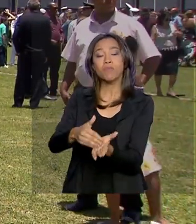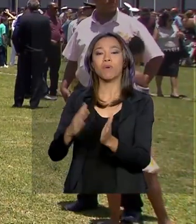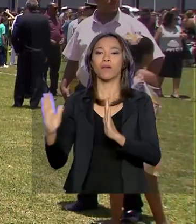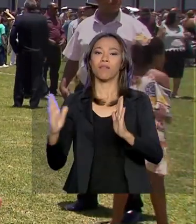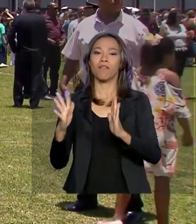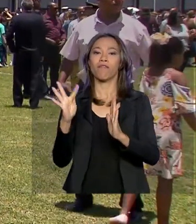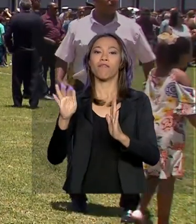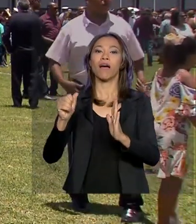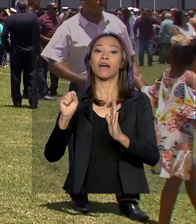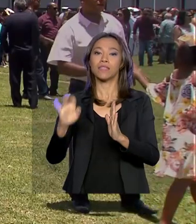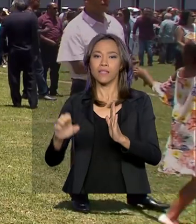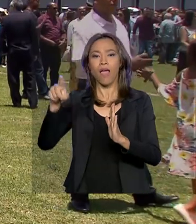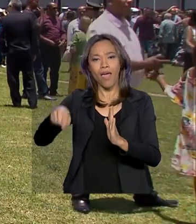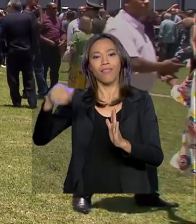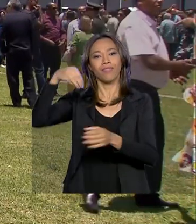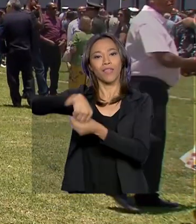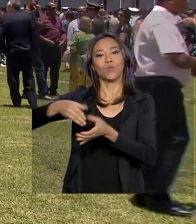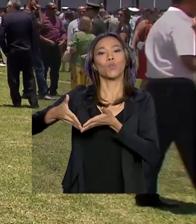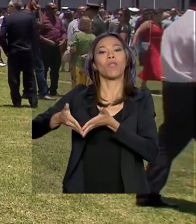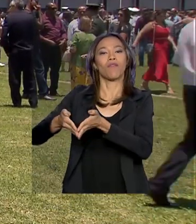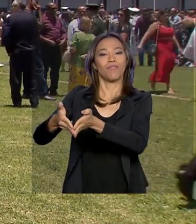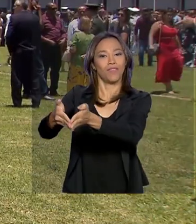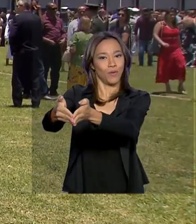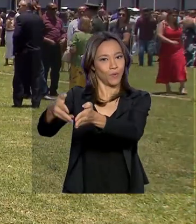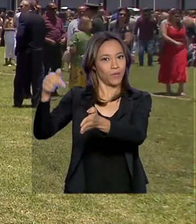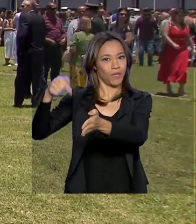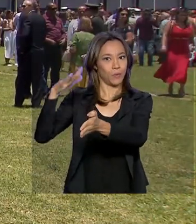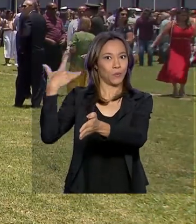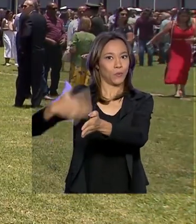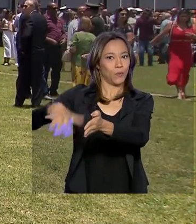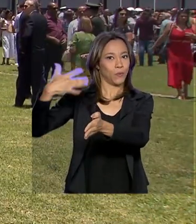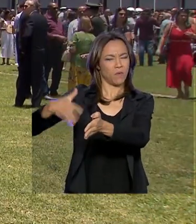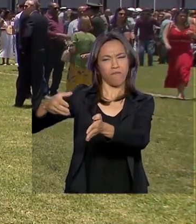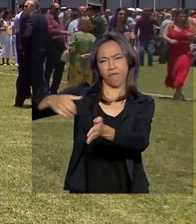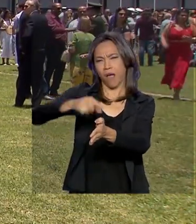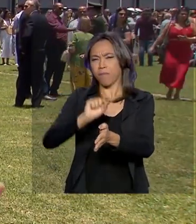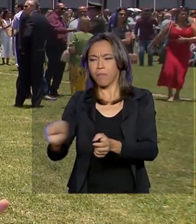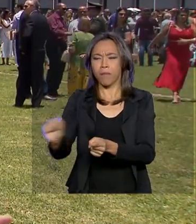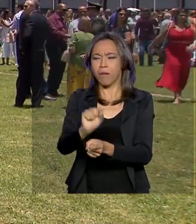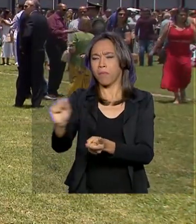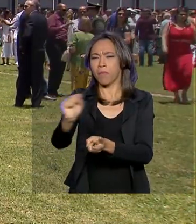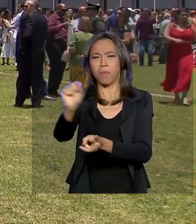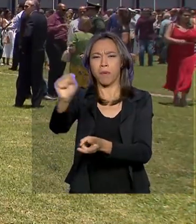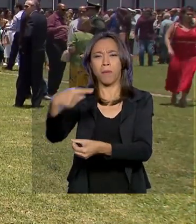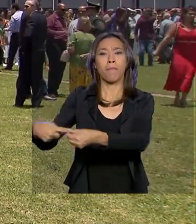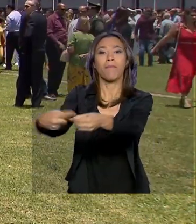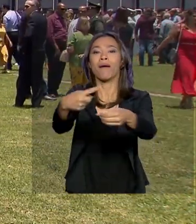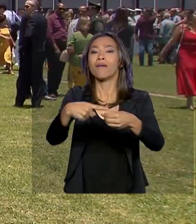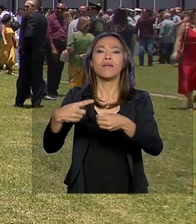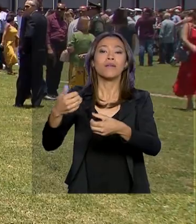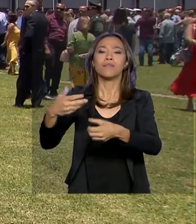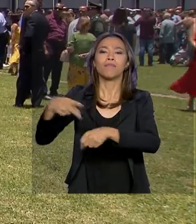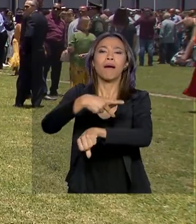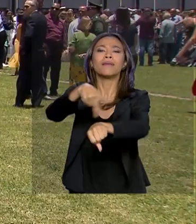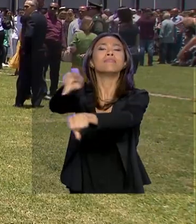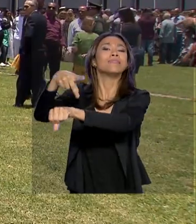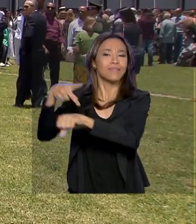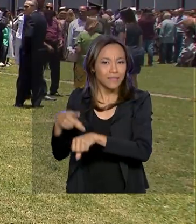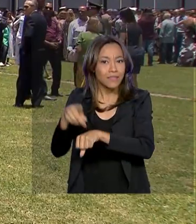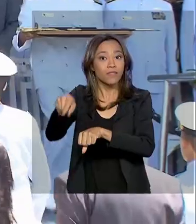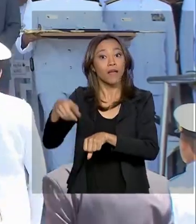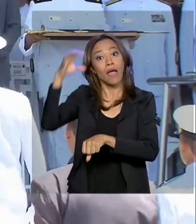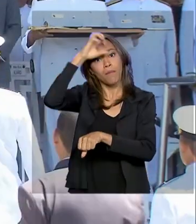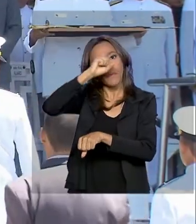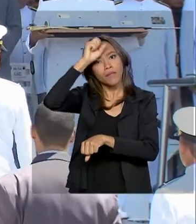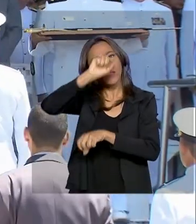navio Escola Brasil. É a chamada viagem de ouro, que passa por diversos países para que os oficiais coloquem em prática o que aprenderam em sala